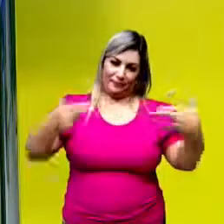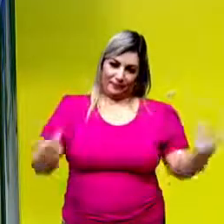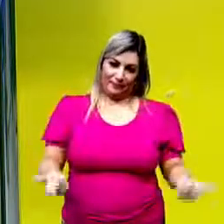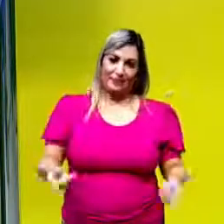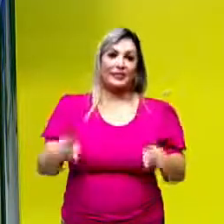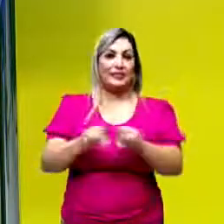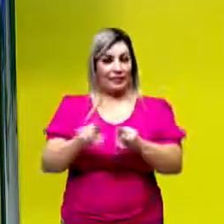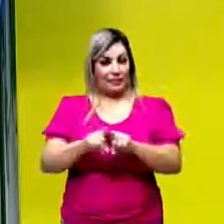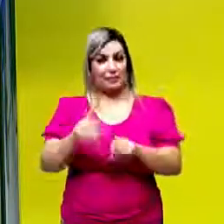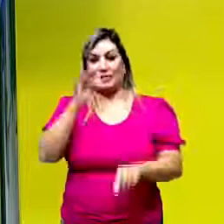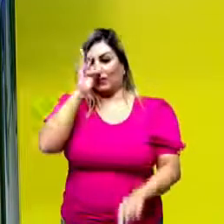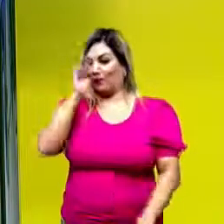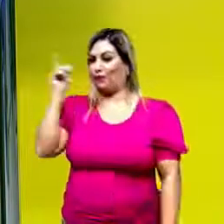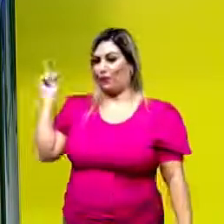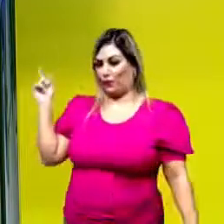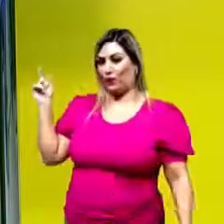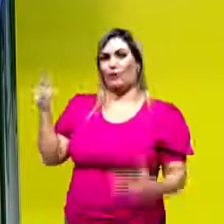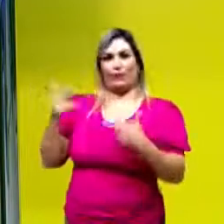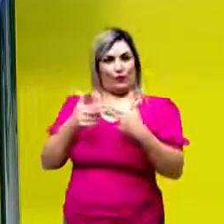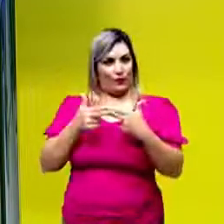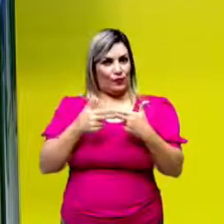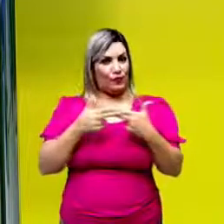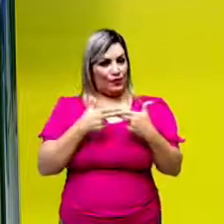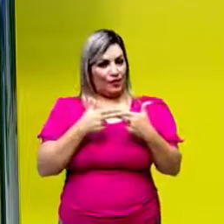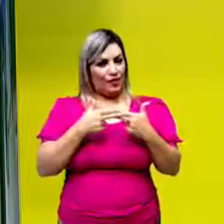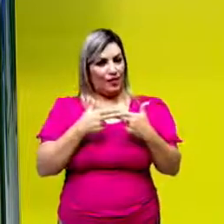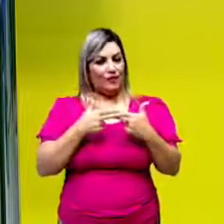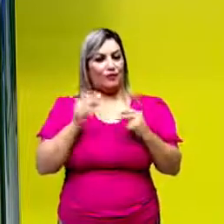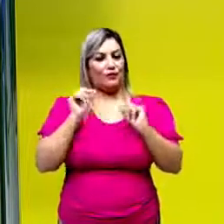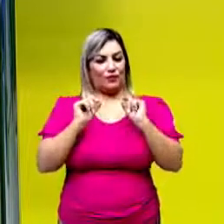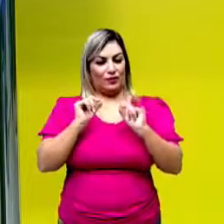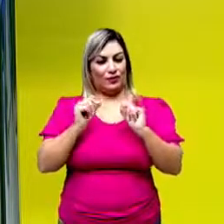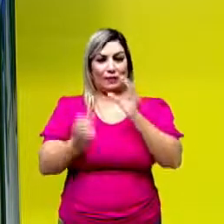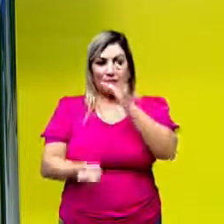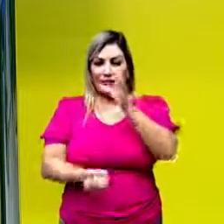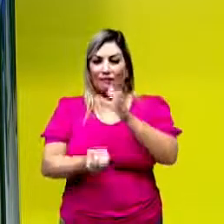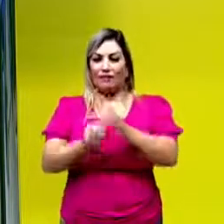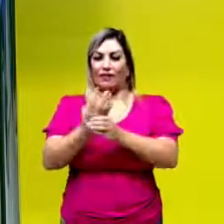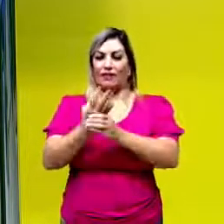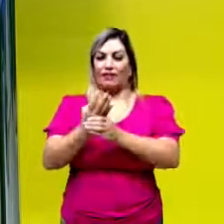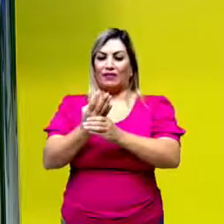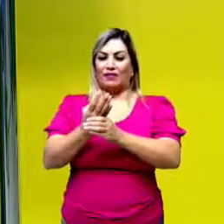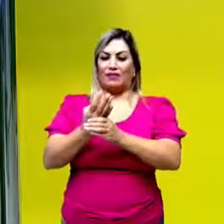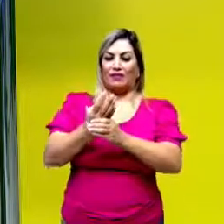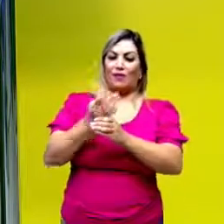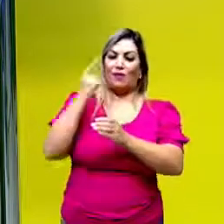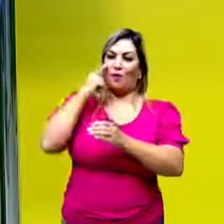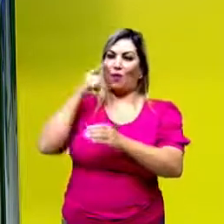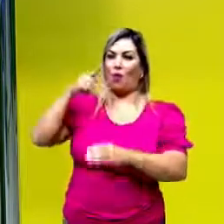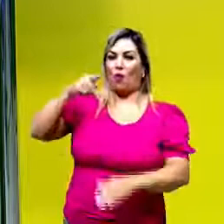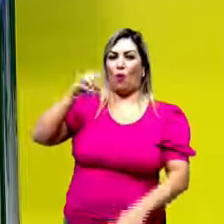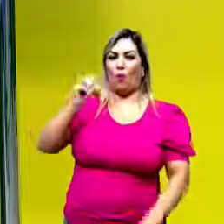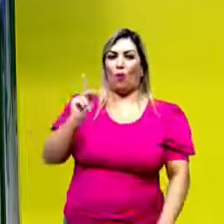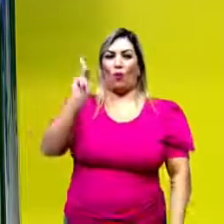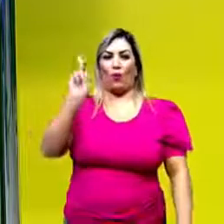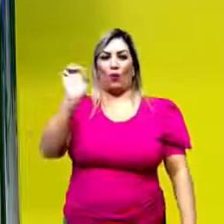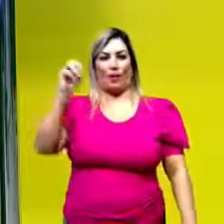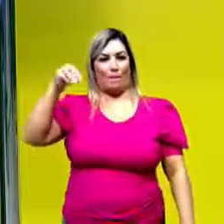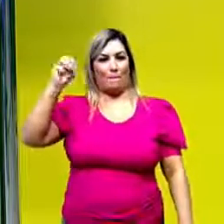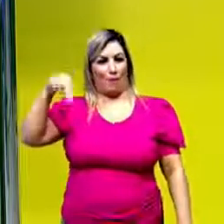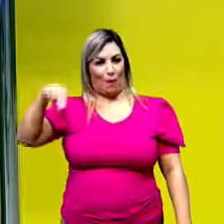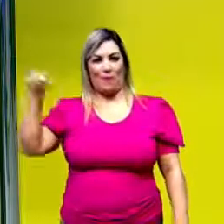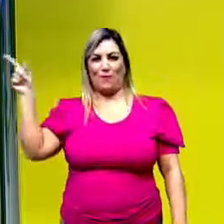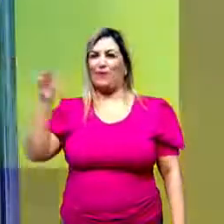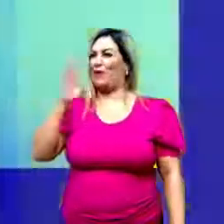Inclusive, essa flor, ela foi utilizada como inspiração para a criação de um personagem, um Pokémon. Gosta de assistir